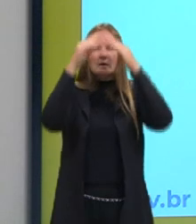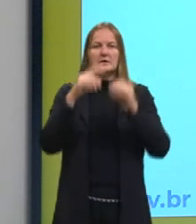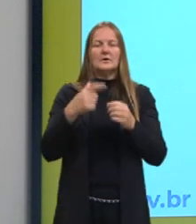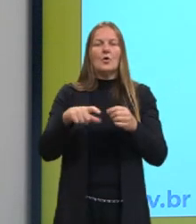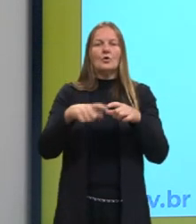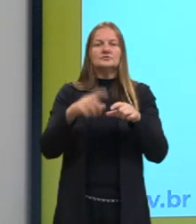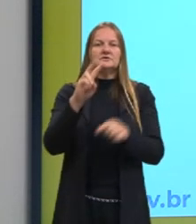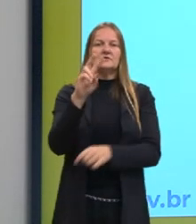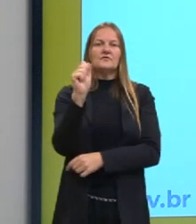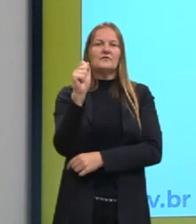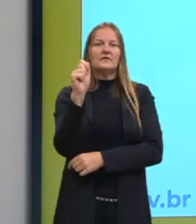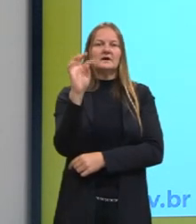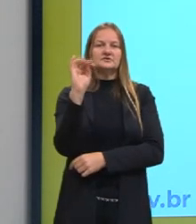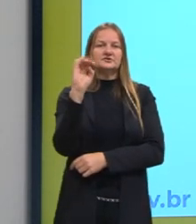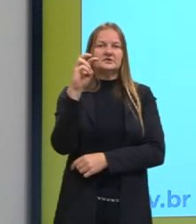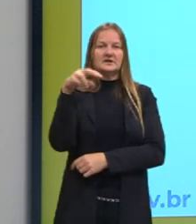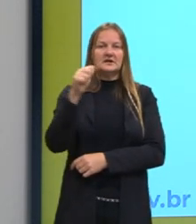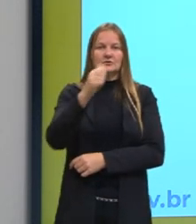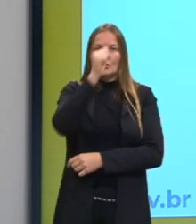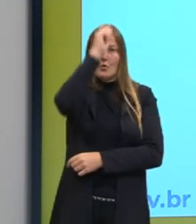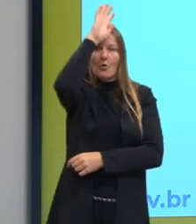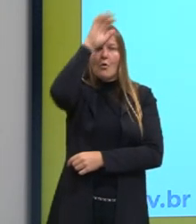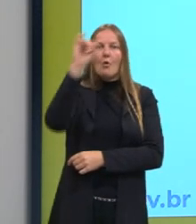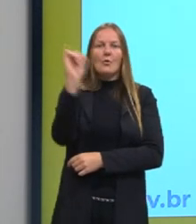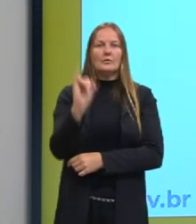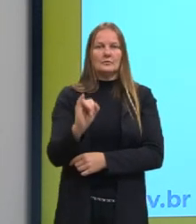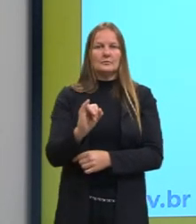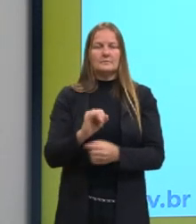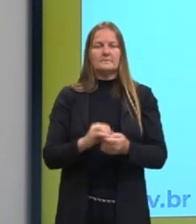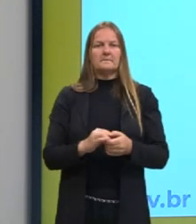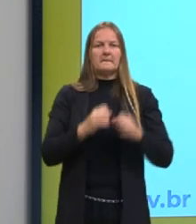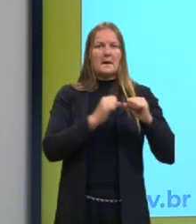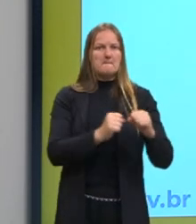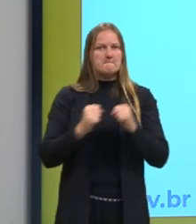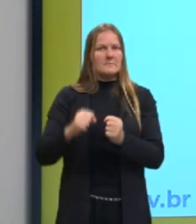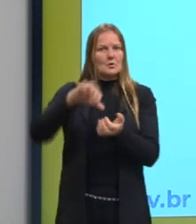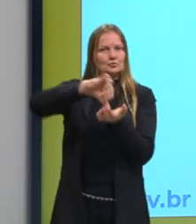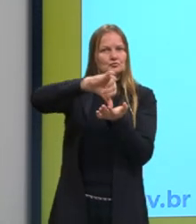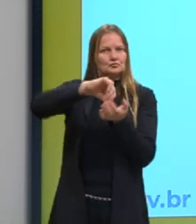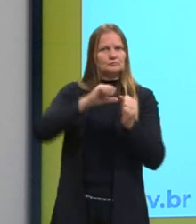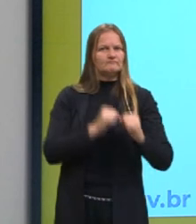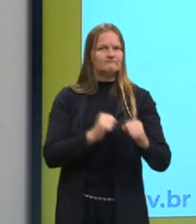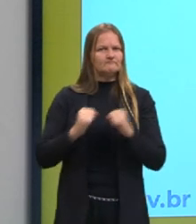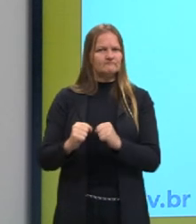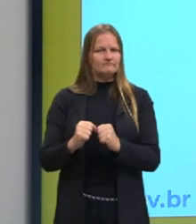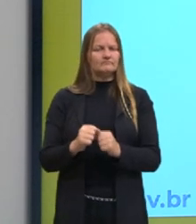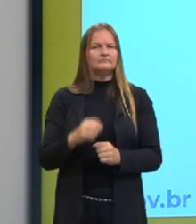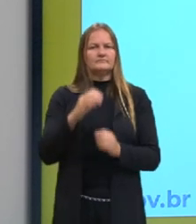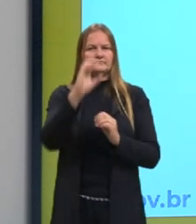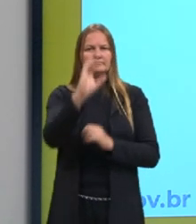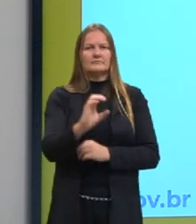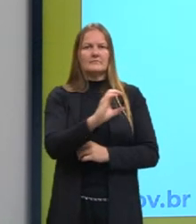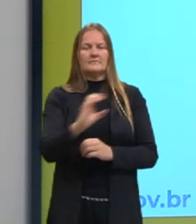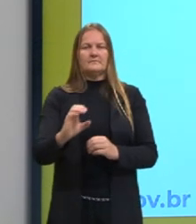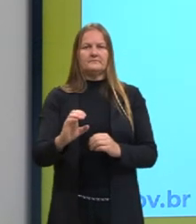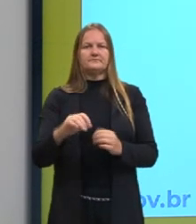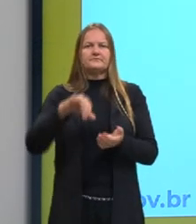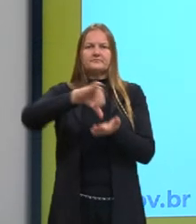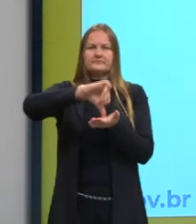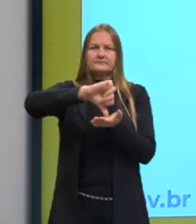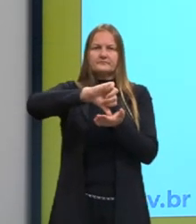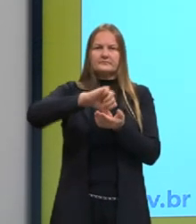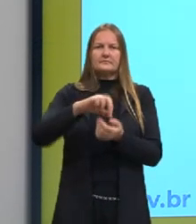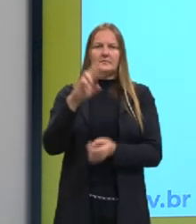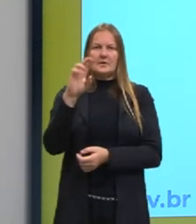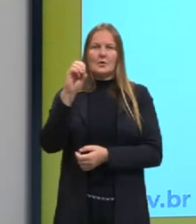Vaticano, em Roma. Esse é o centro de poder da Igreja Católica. E essa sede da Igreja Católica, em